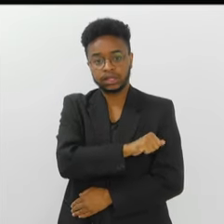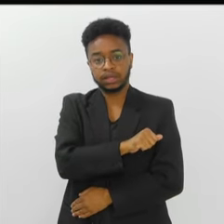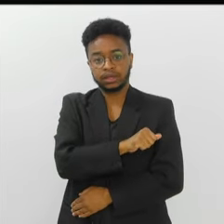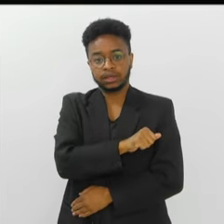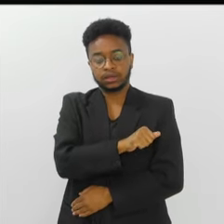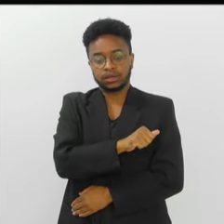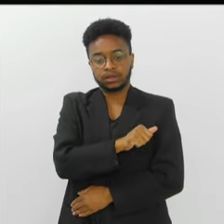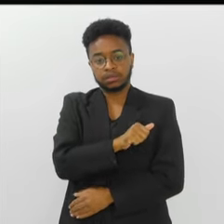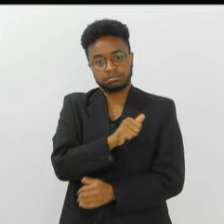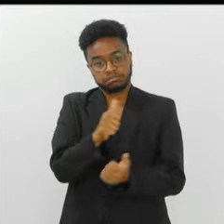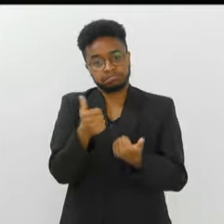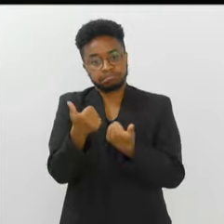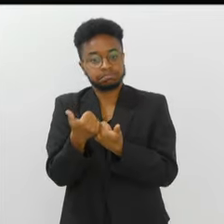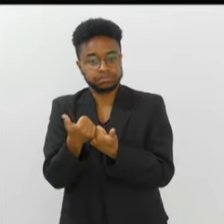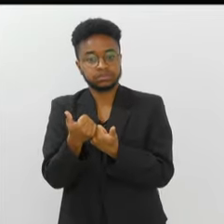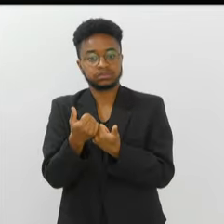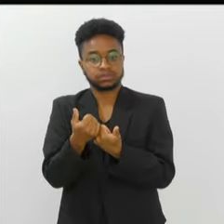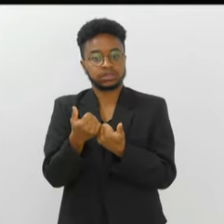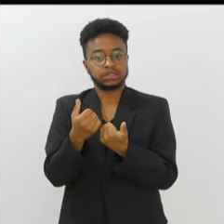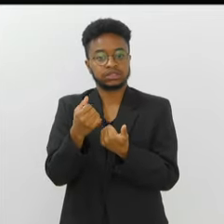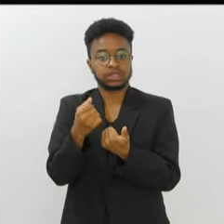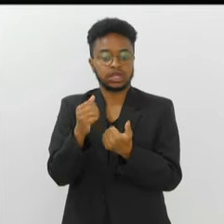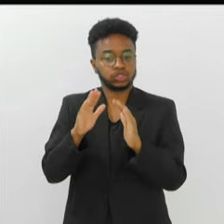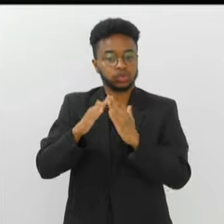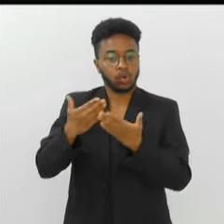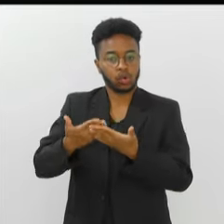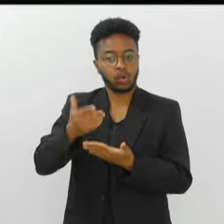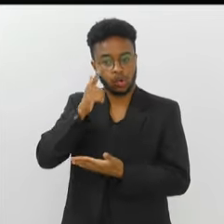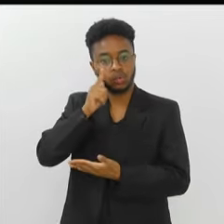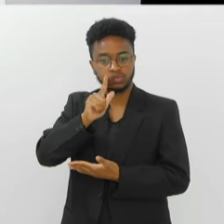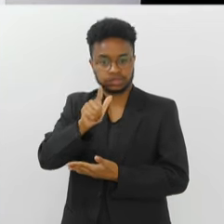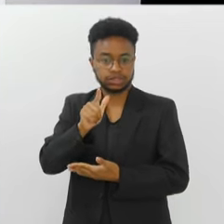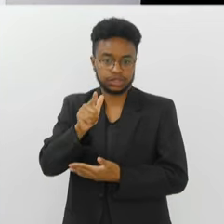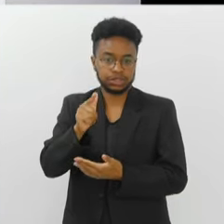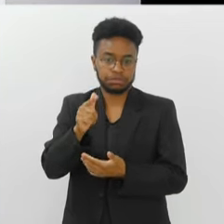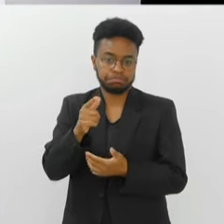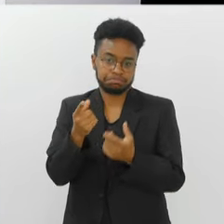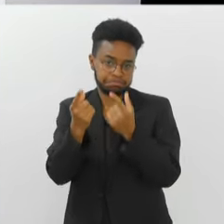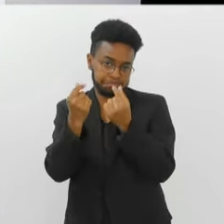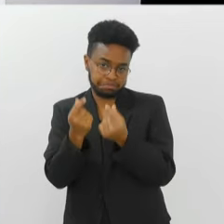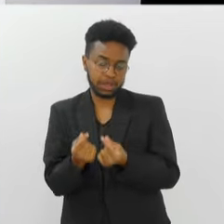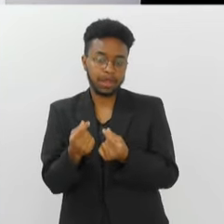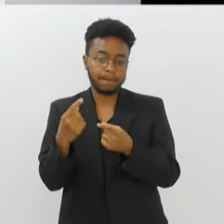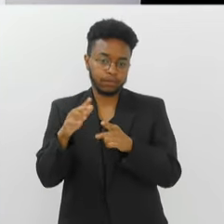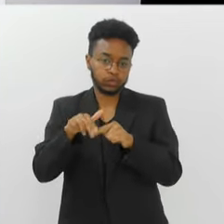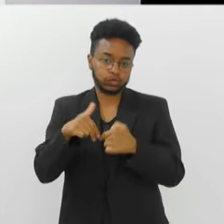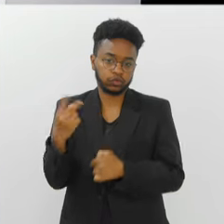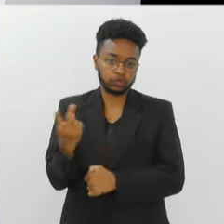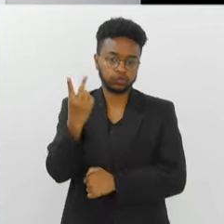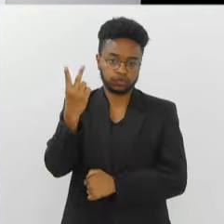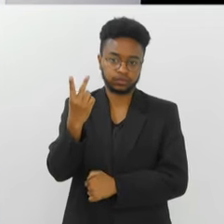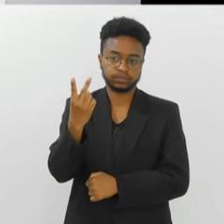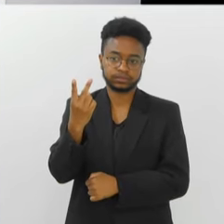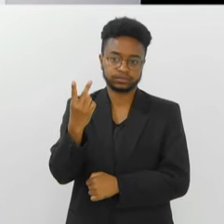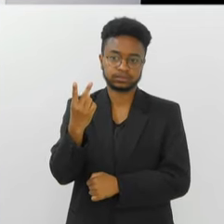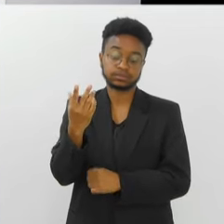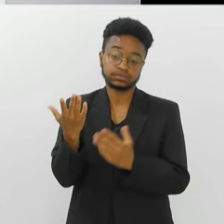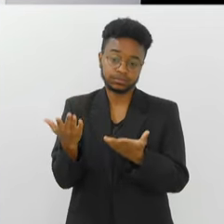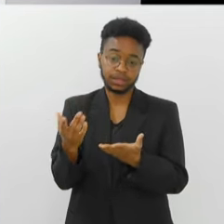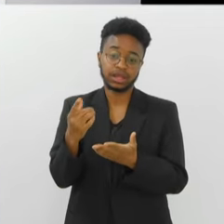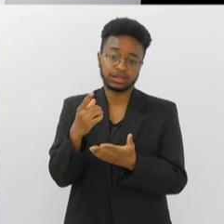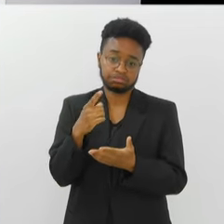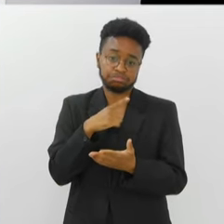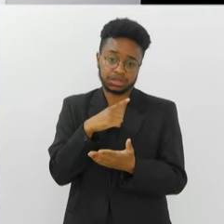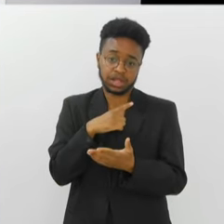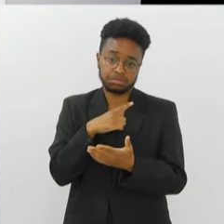favorece para que a escola tenha um mínimo de condição, até pelo valor da subvenção. e ela